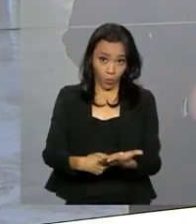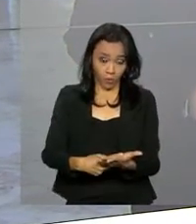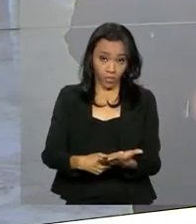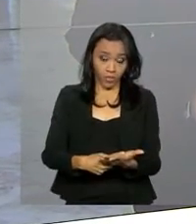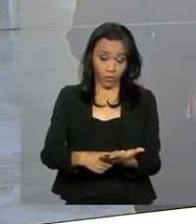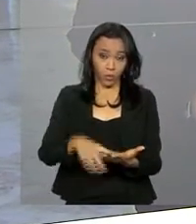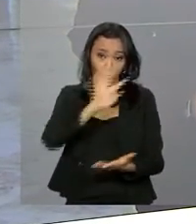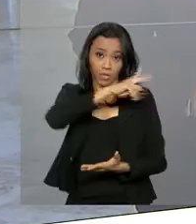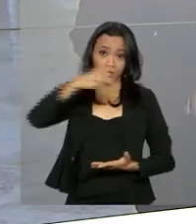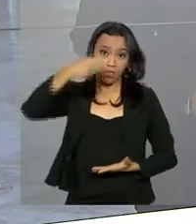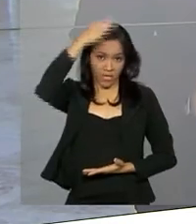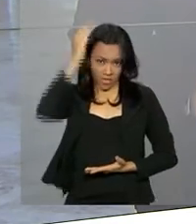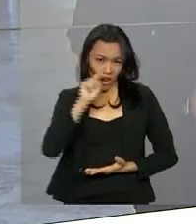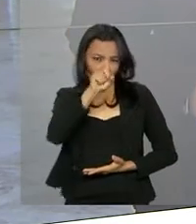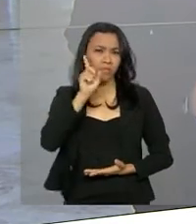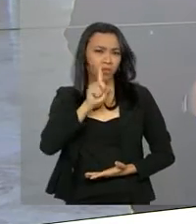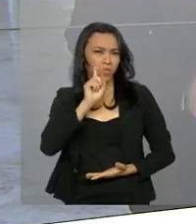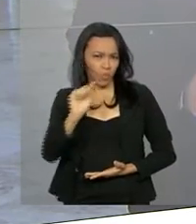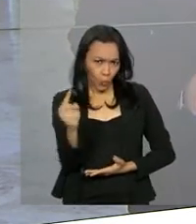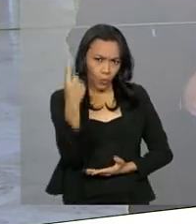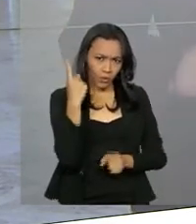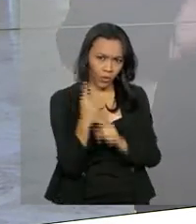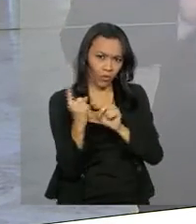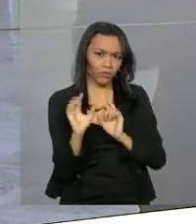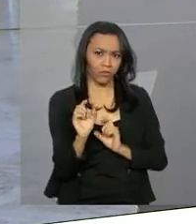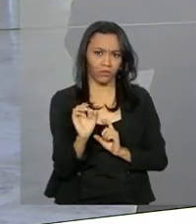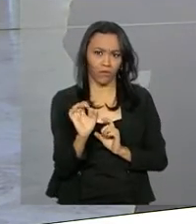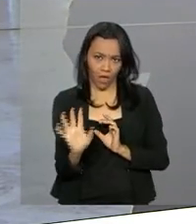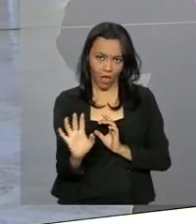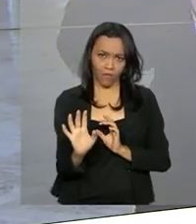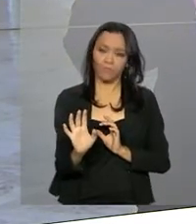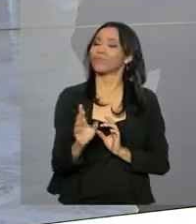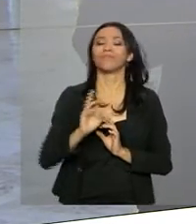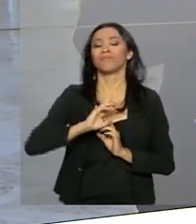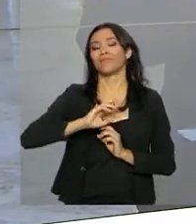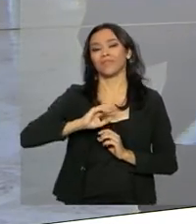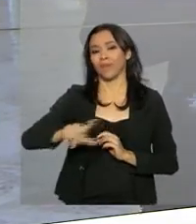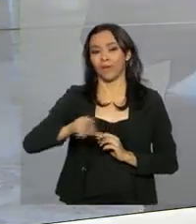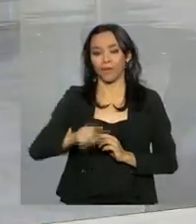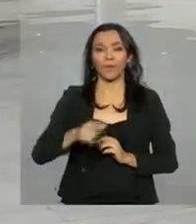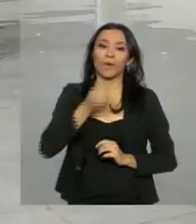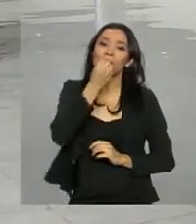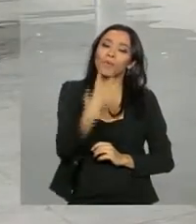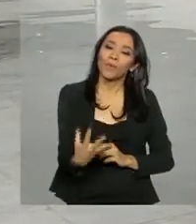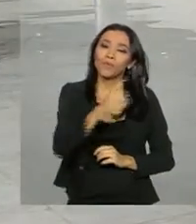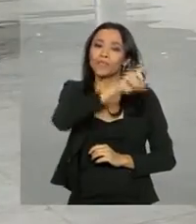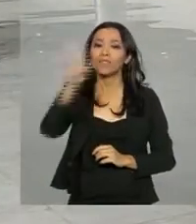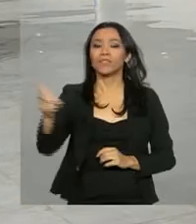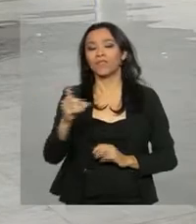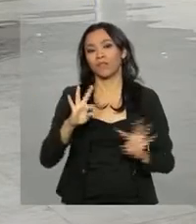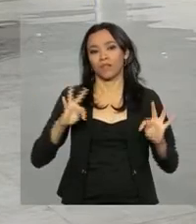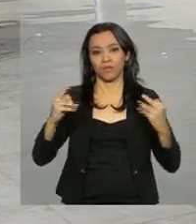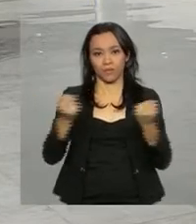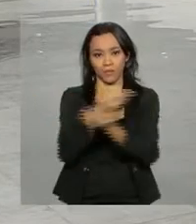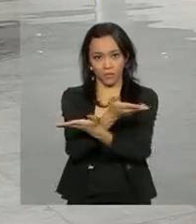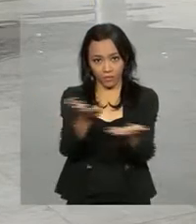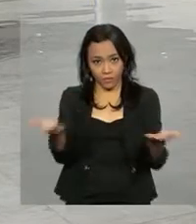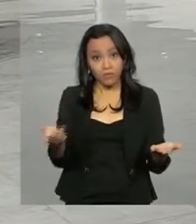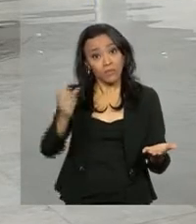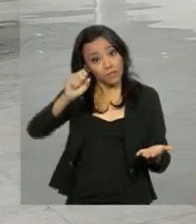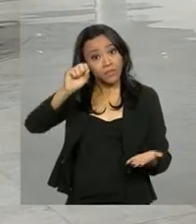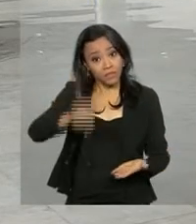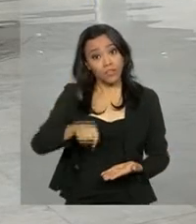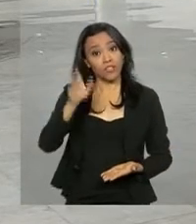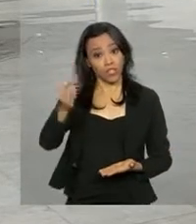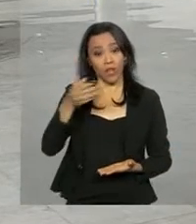presidente lá nos Estados Unidos, não, né? Não vai não, Leandro. Bom dia para você, bom dia a todos. Exatamente